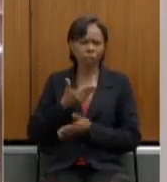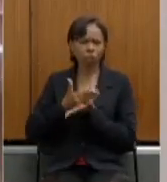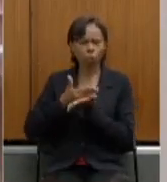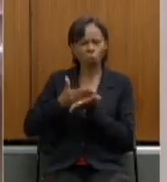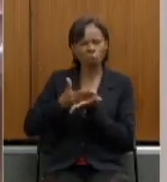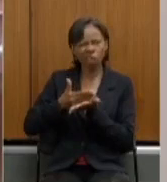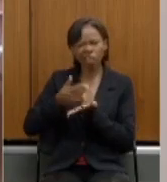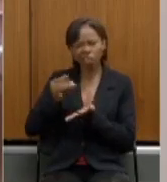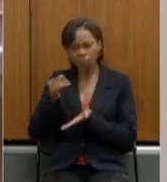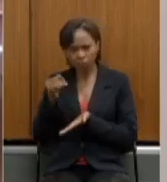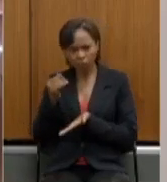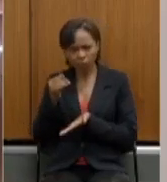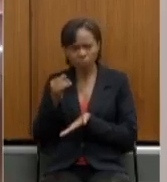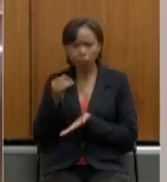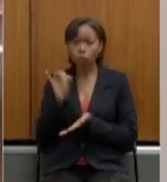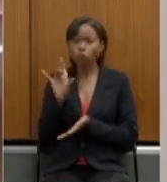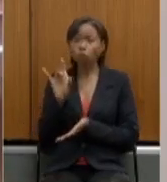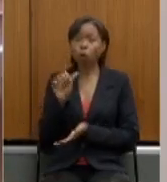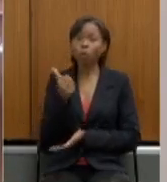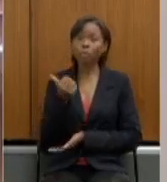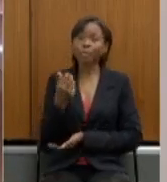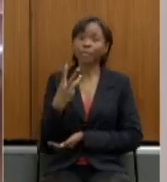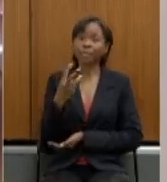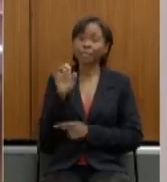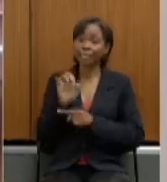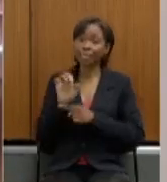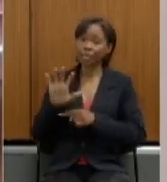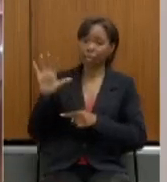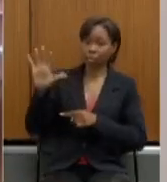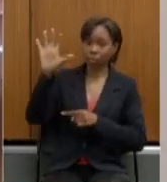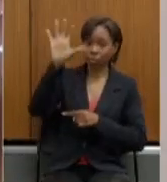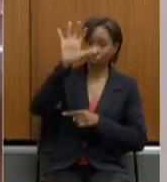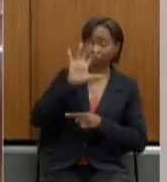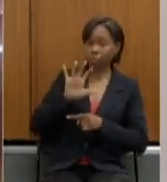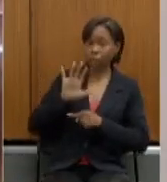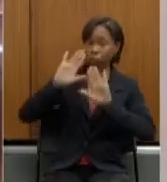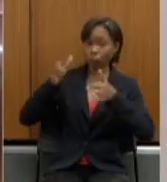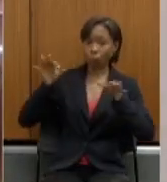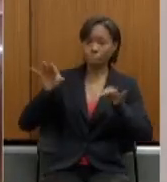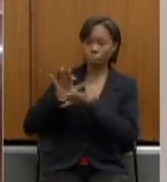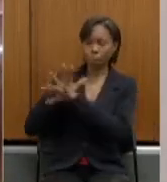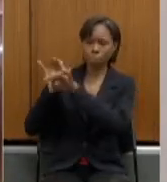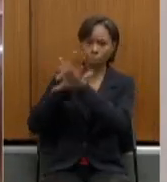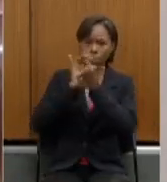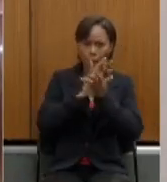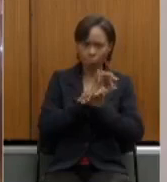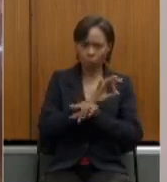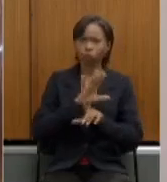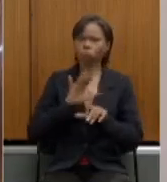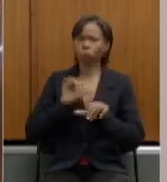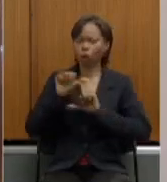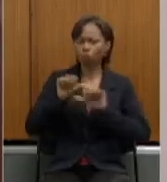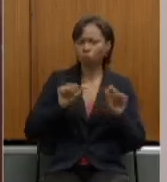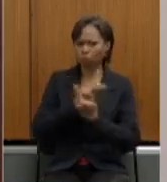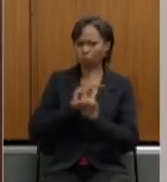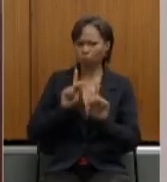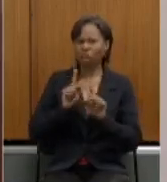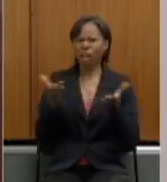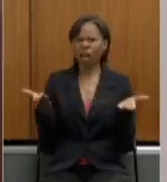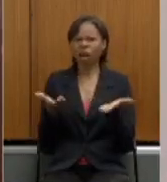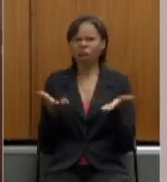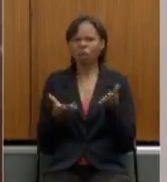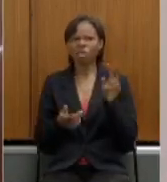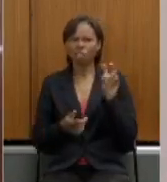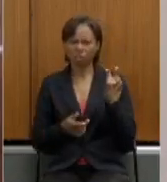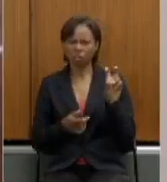de janeiro nós tínhamos apenas 13 estados que haviam feito as suas reformas me parece que agora sobram